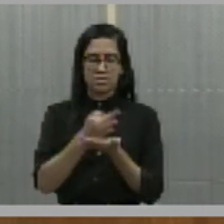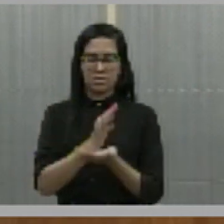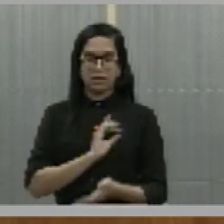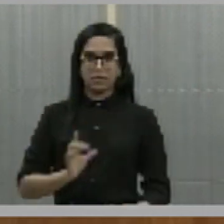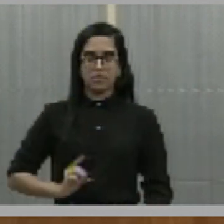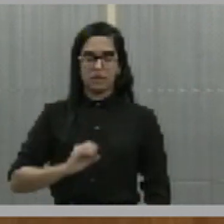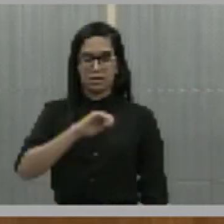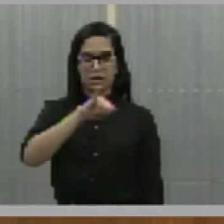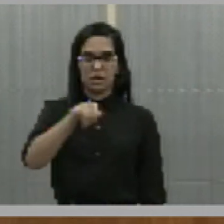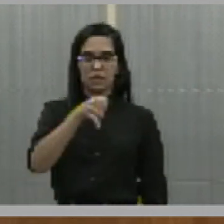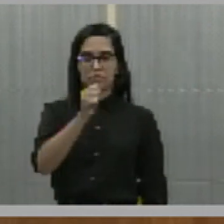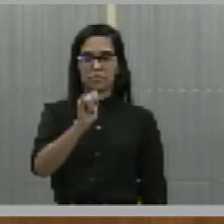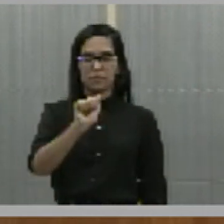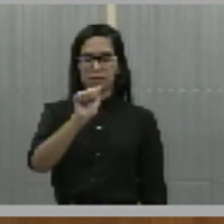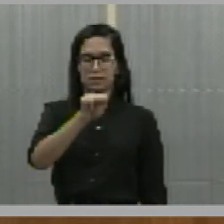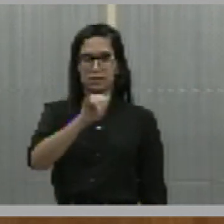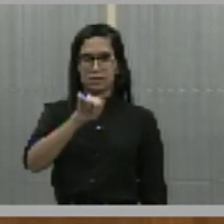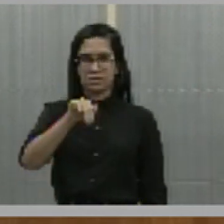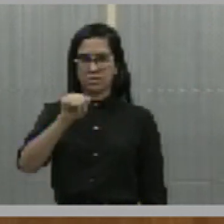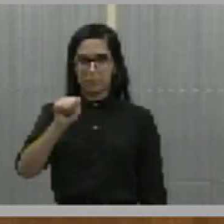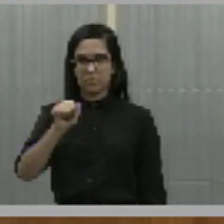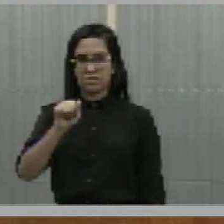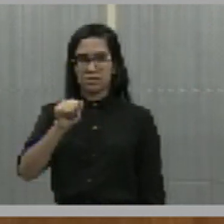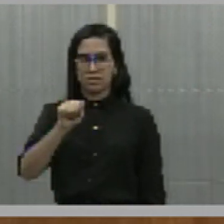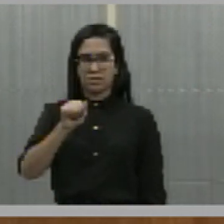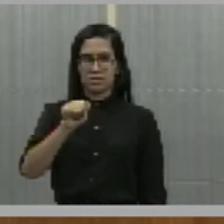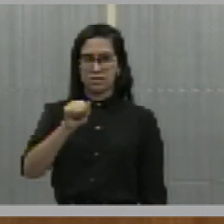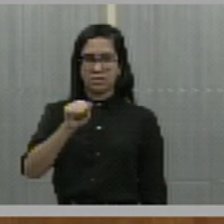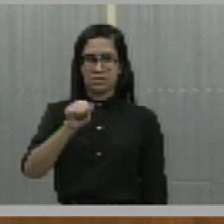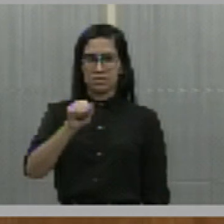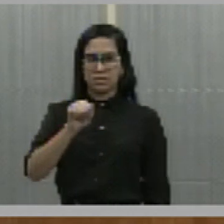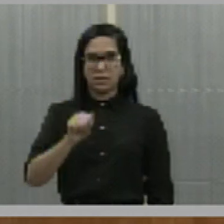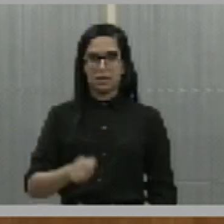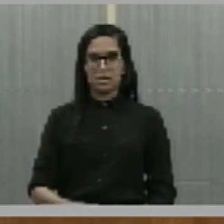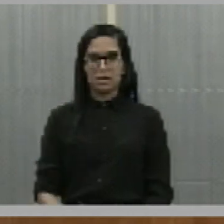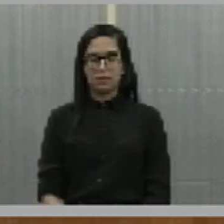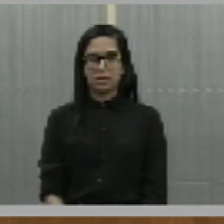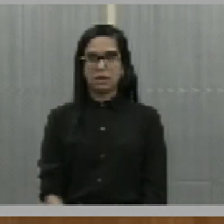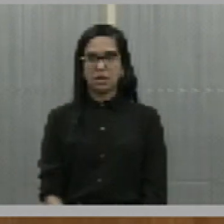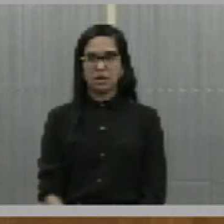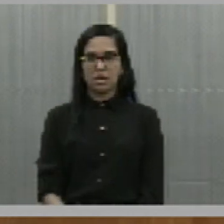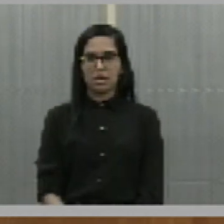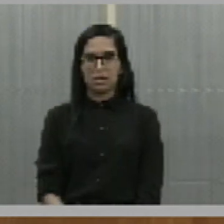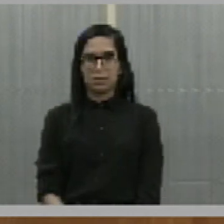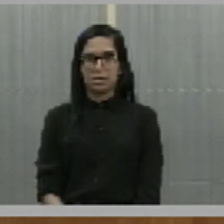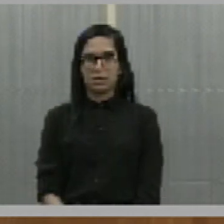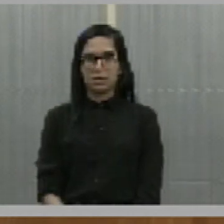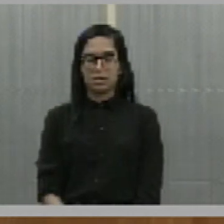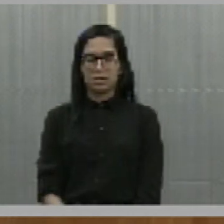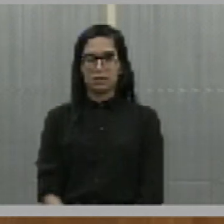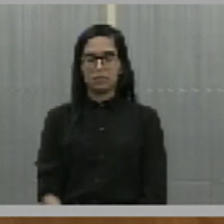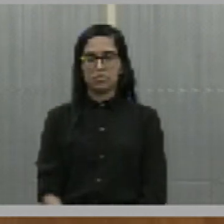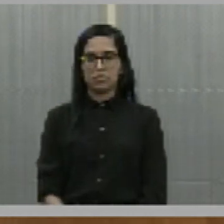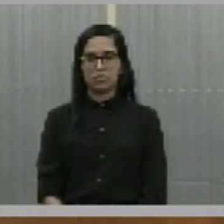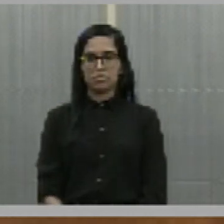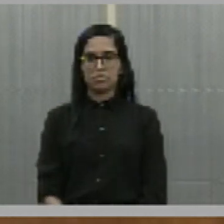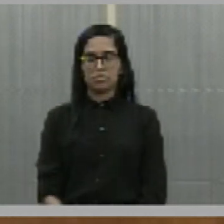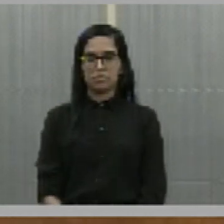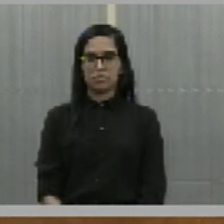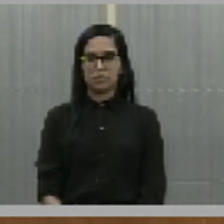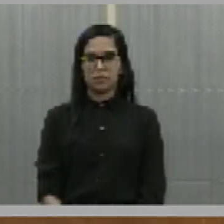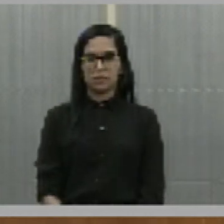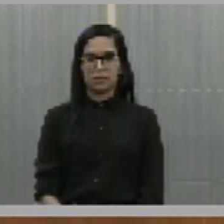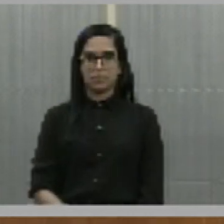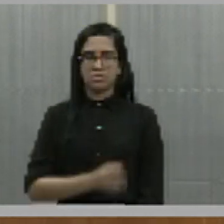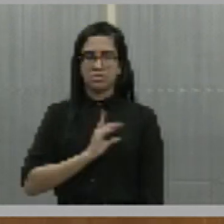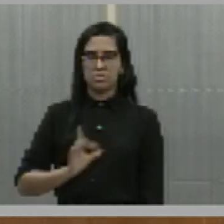deputado Francisco Lima. Realizou-se a 15ª Sessão Ordinária da 1ª Sessão Legislativa da 20ª Legislatura da Assembleia Legislativa do Estado do Piauí. Presidido pelo